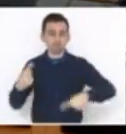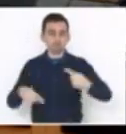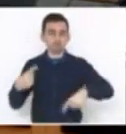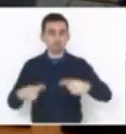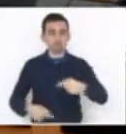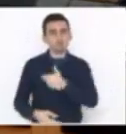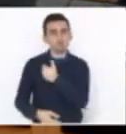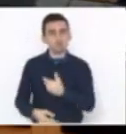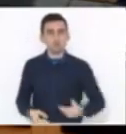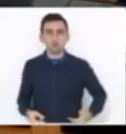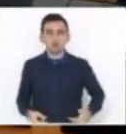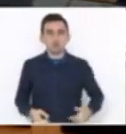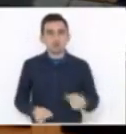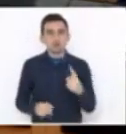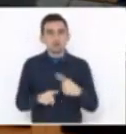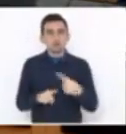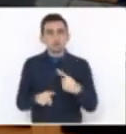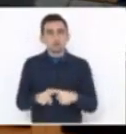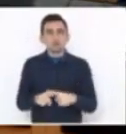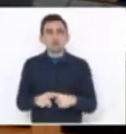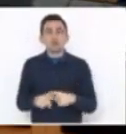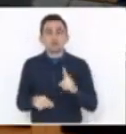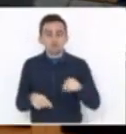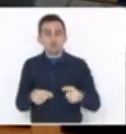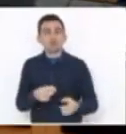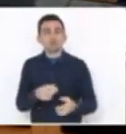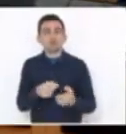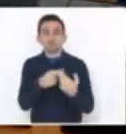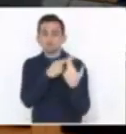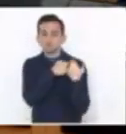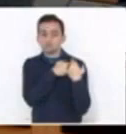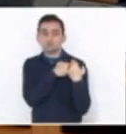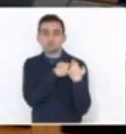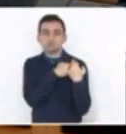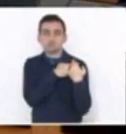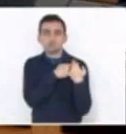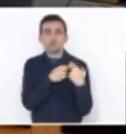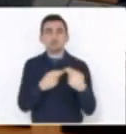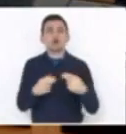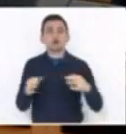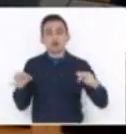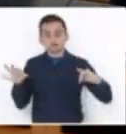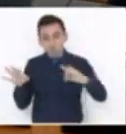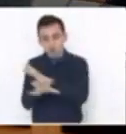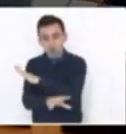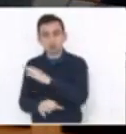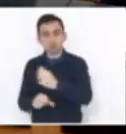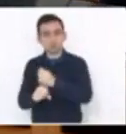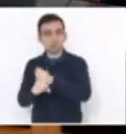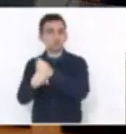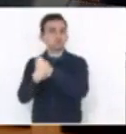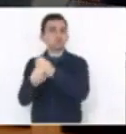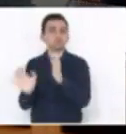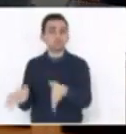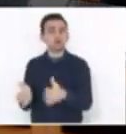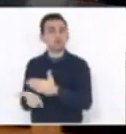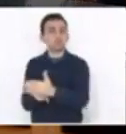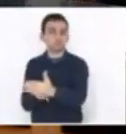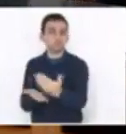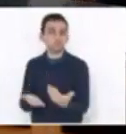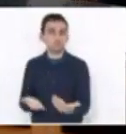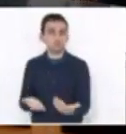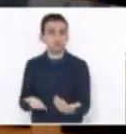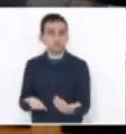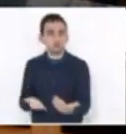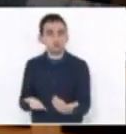porque são atos de responsabilidade. Concluir obras iniciadas, obras licitadas,